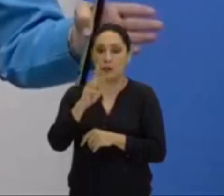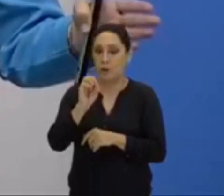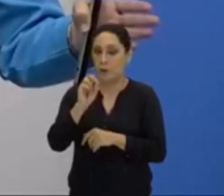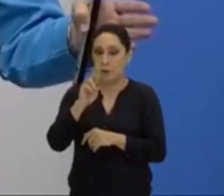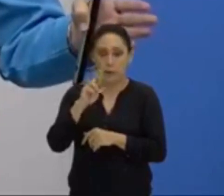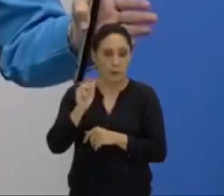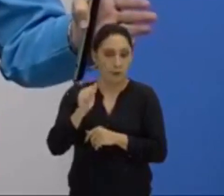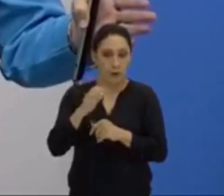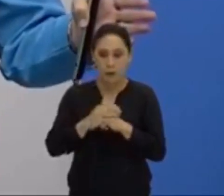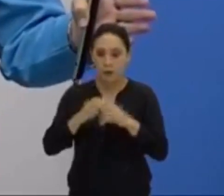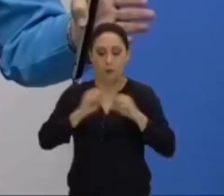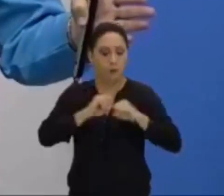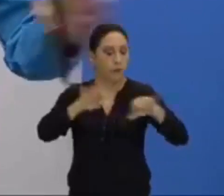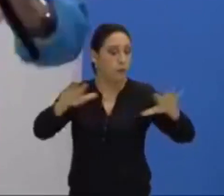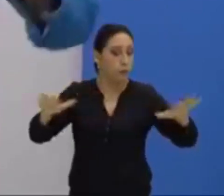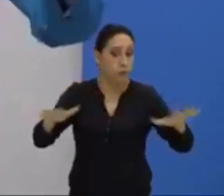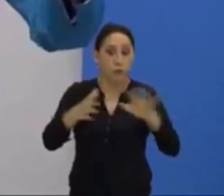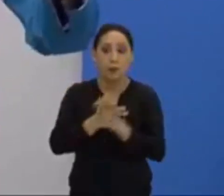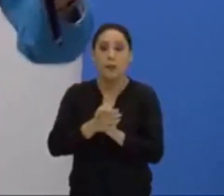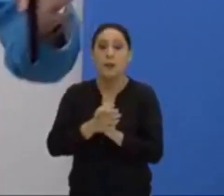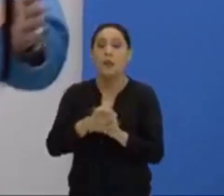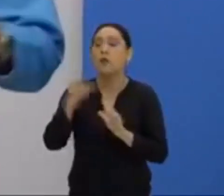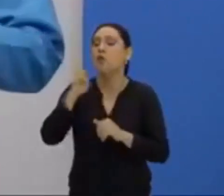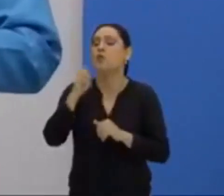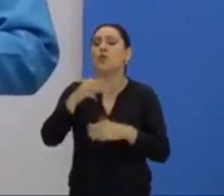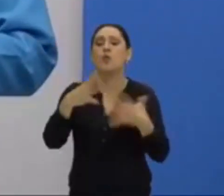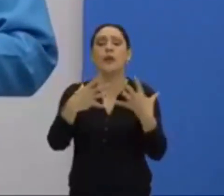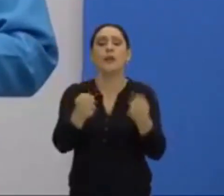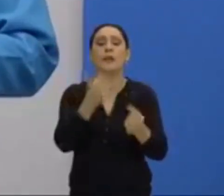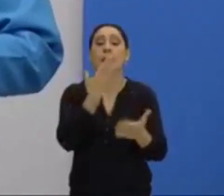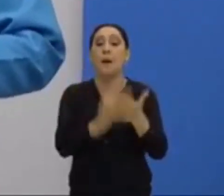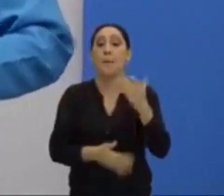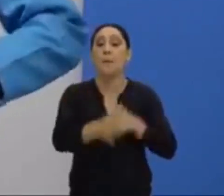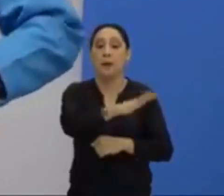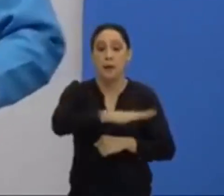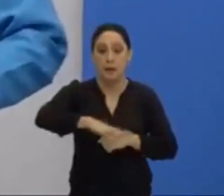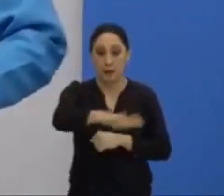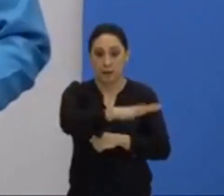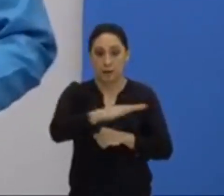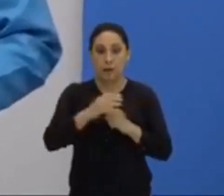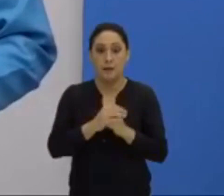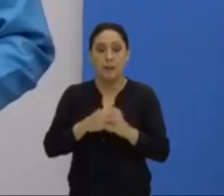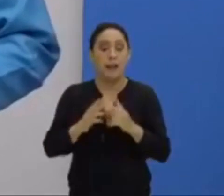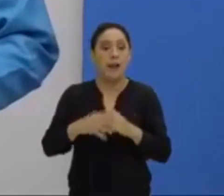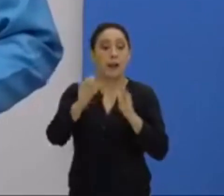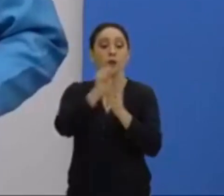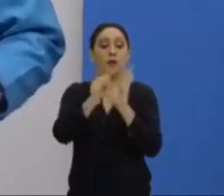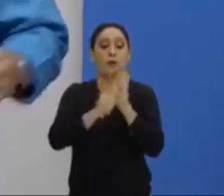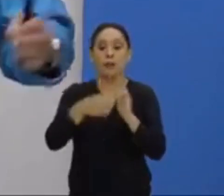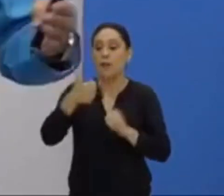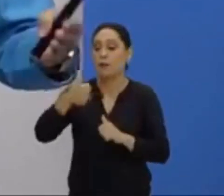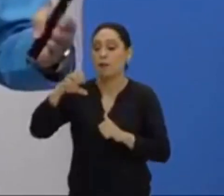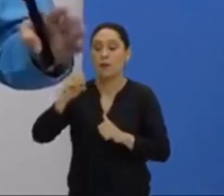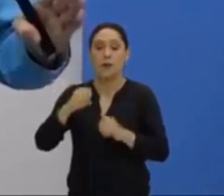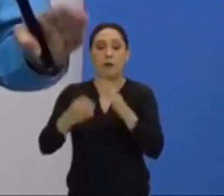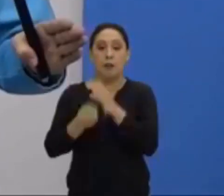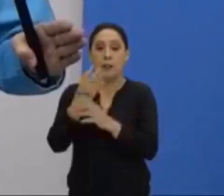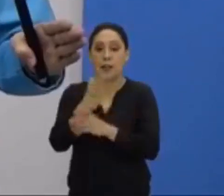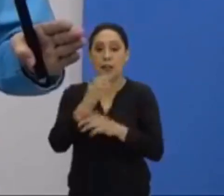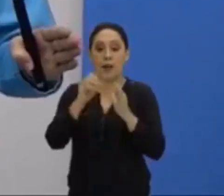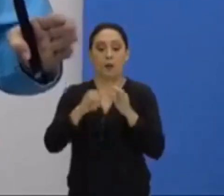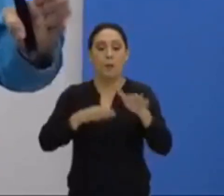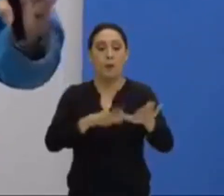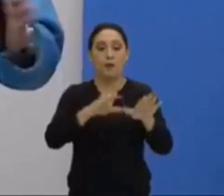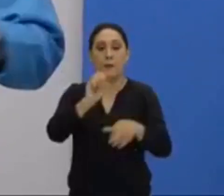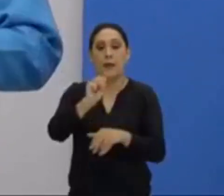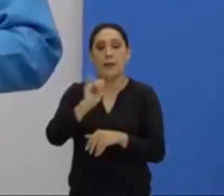diferentes áreas do cenário mundial, nunca aceitaram a perda do seu território, e lá, no século XIX, eles criaram o Movimento Sionista, que,